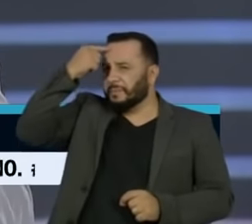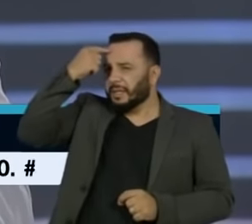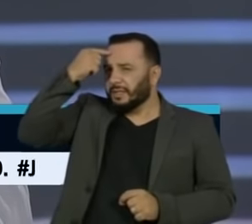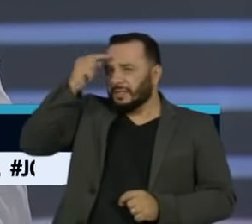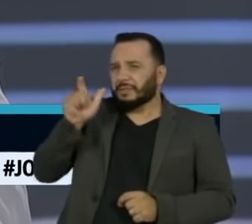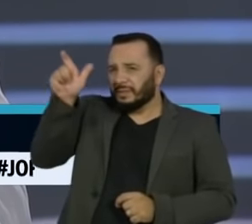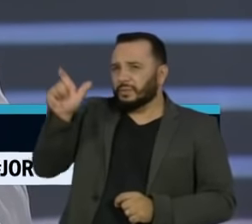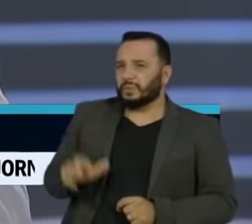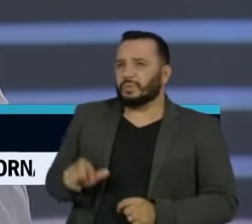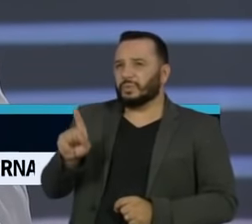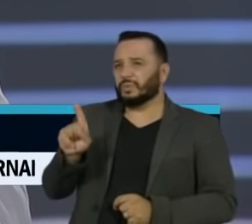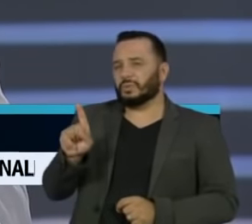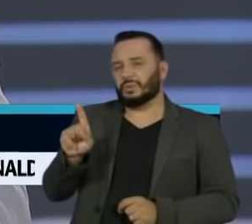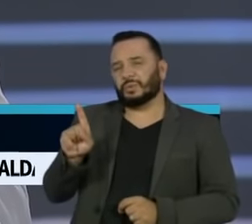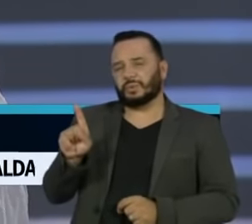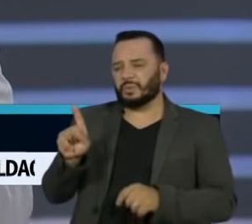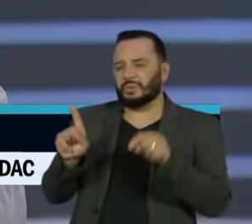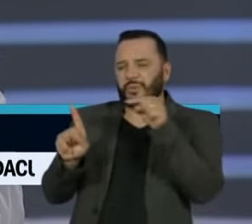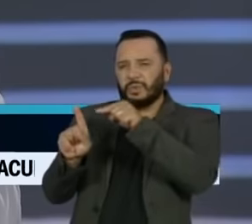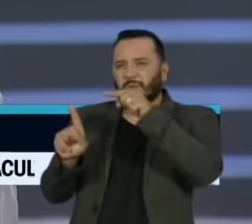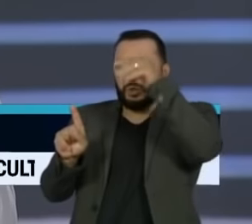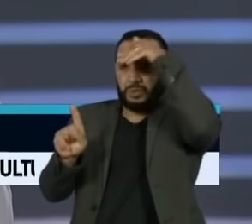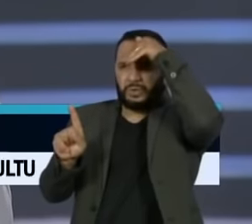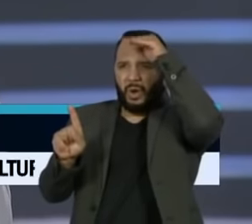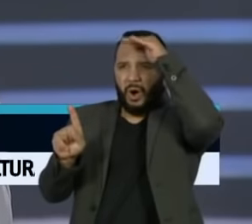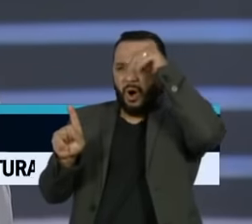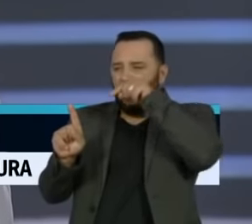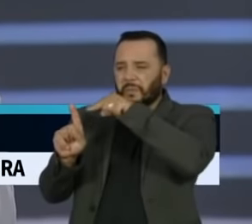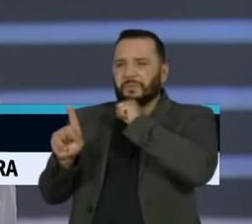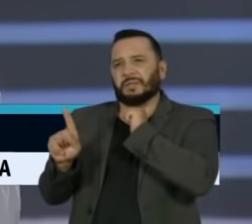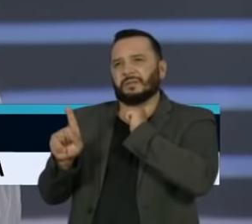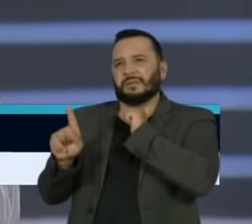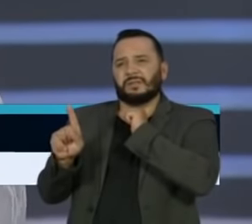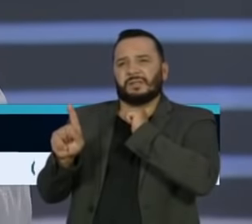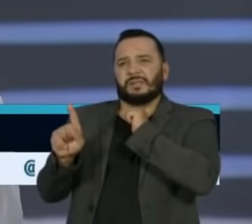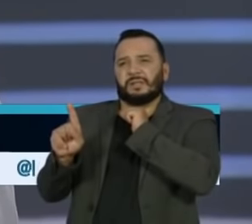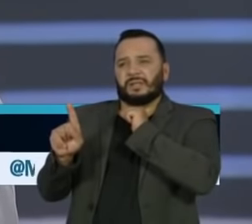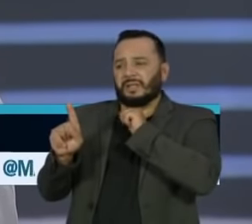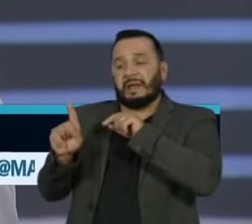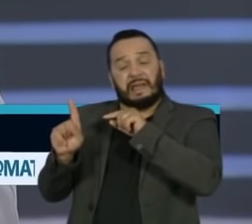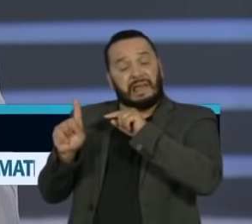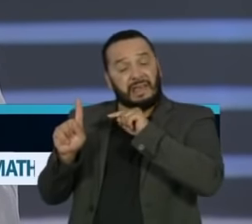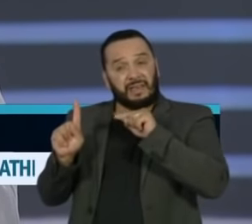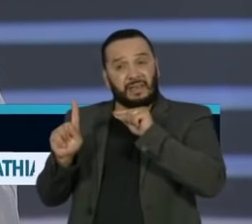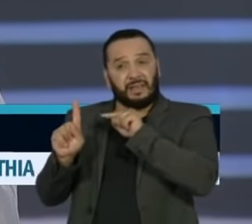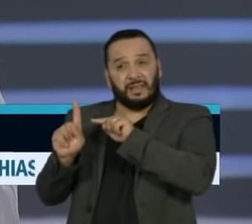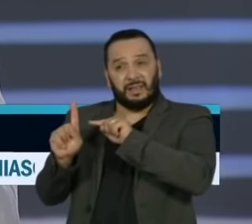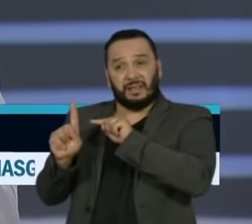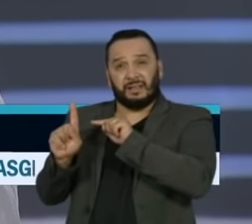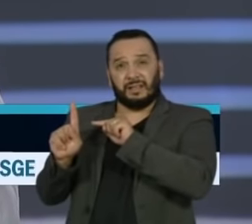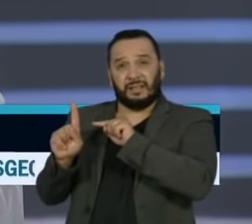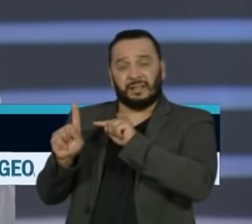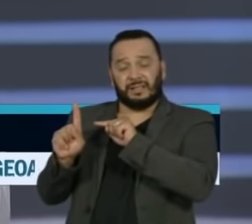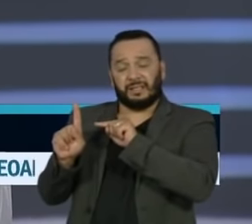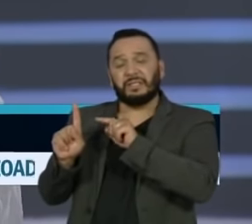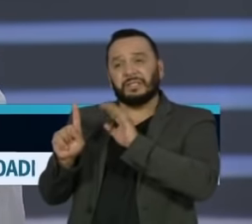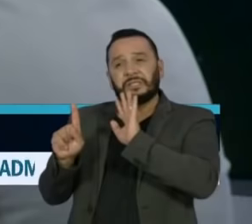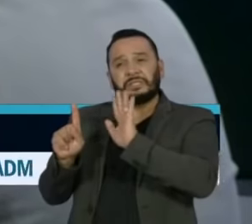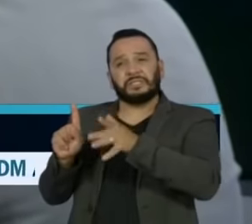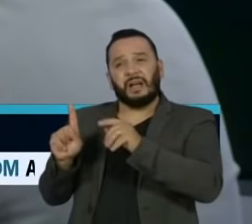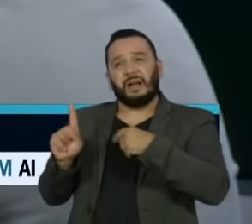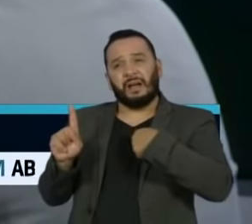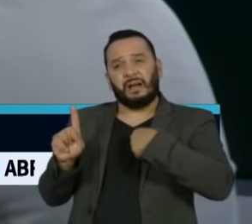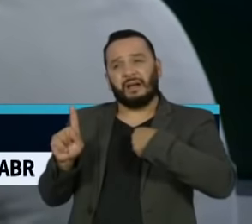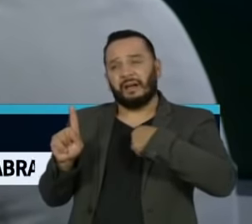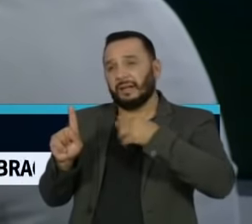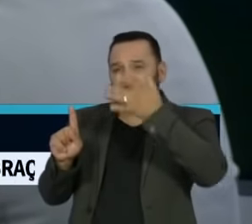deverá ter aí um olhar para essa atitude, para essa conduta que vai tirar muito do que havia de interesse na sua